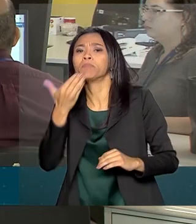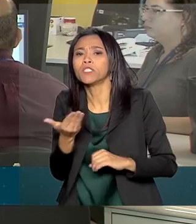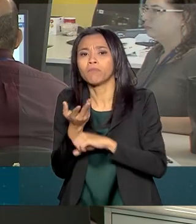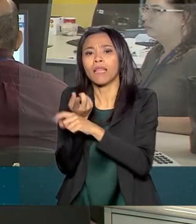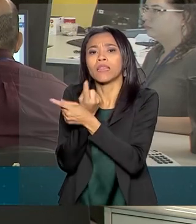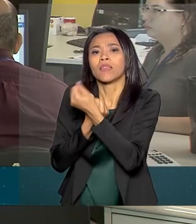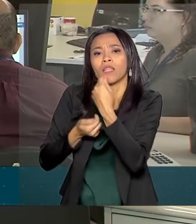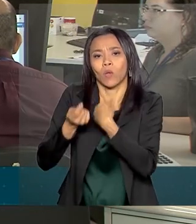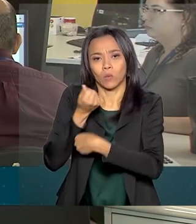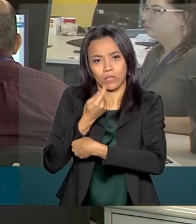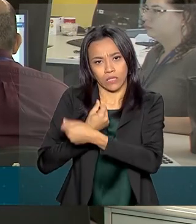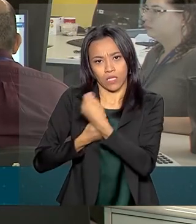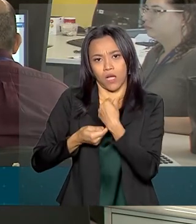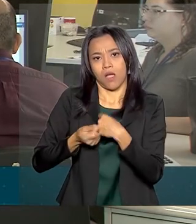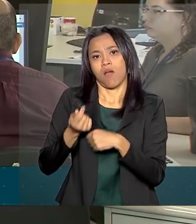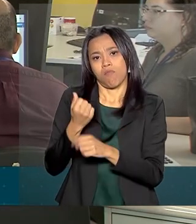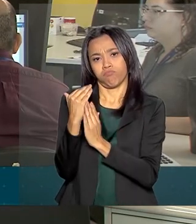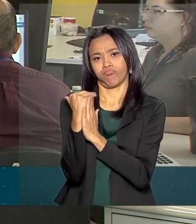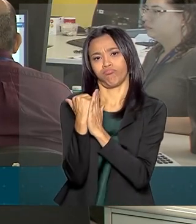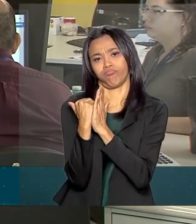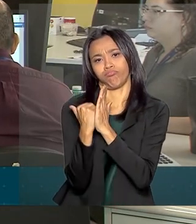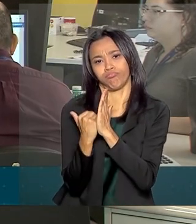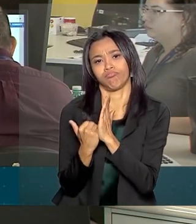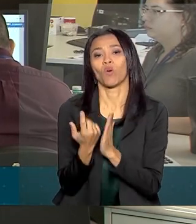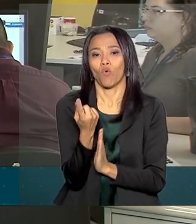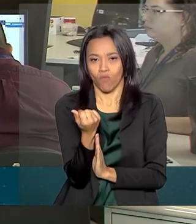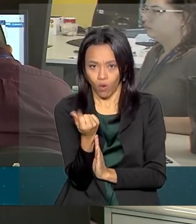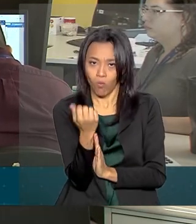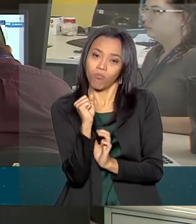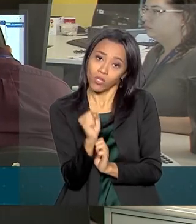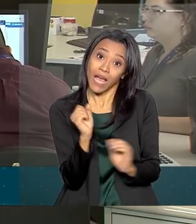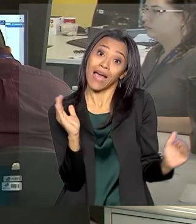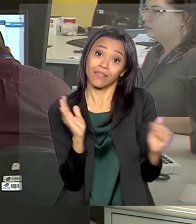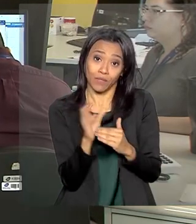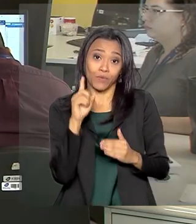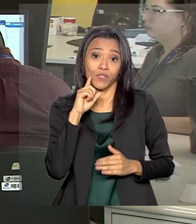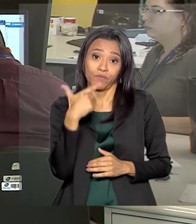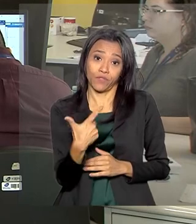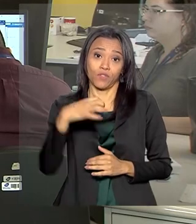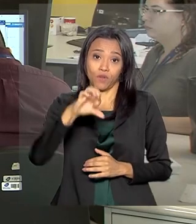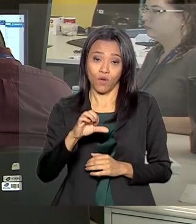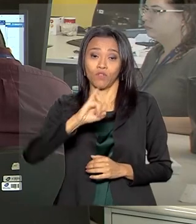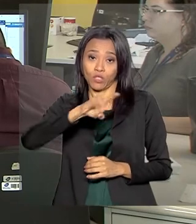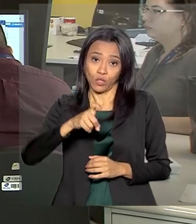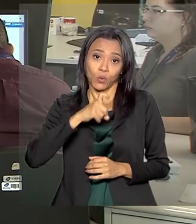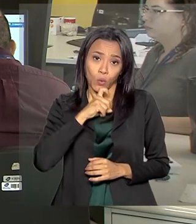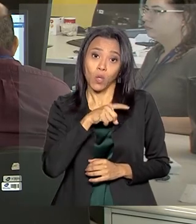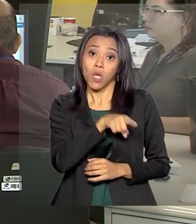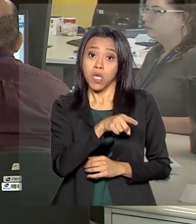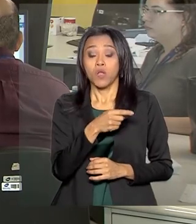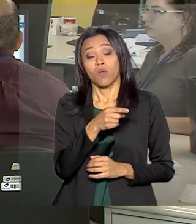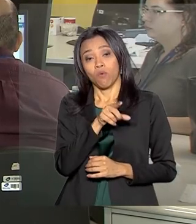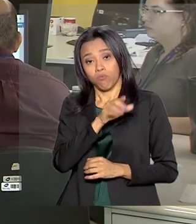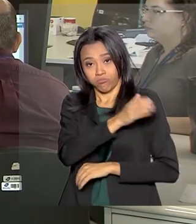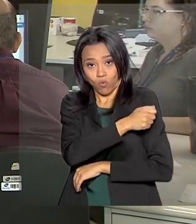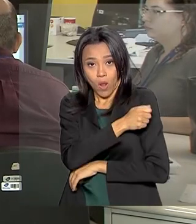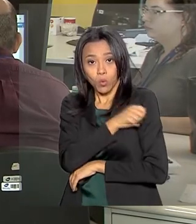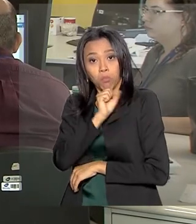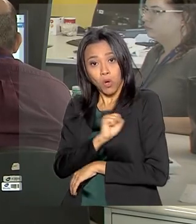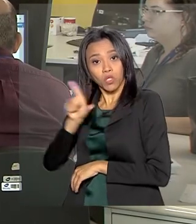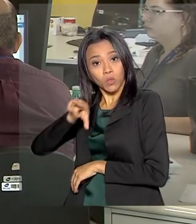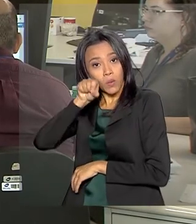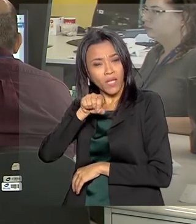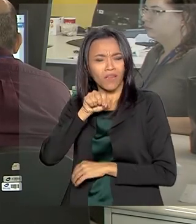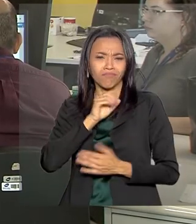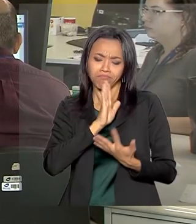O prazo, como você disse, é até o fim deste mês, 29 de julho. O aluno pode optar pela quitação em até 48 meses, o que